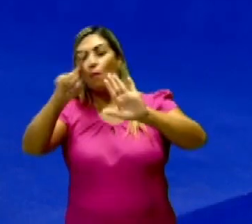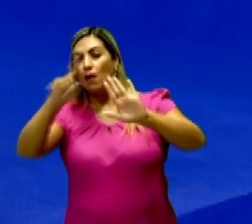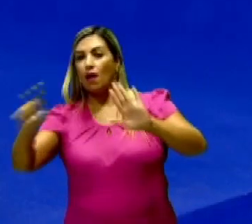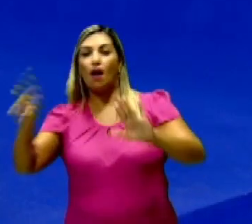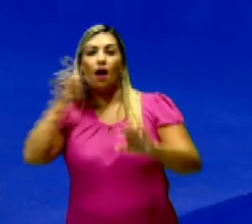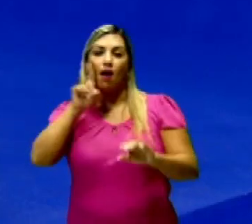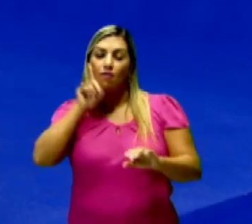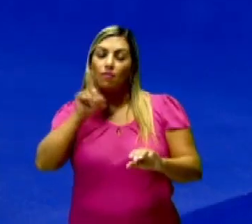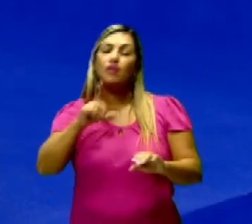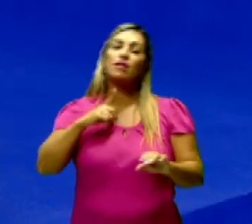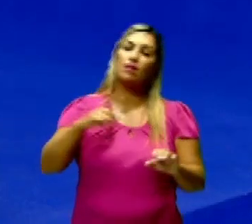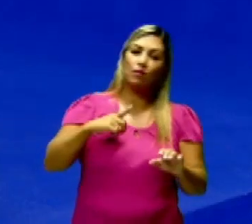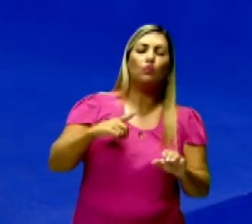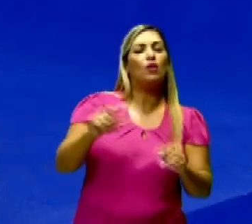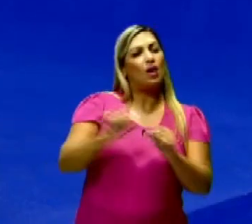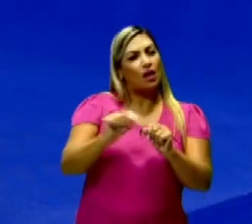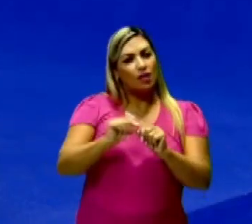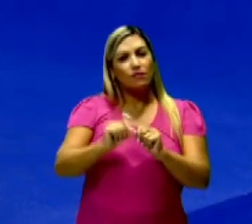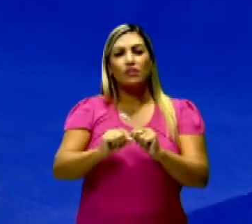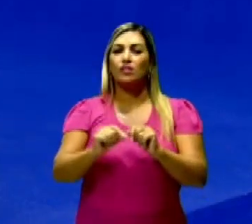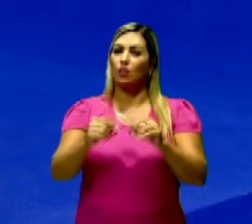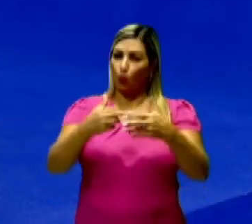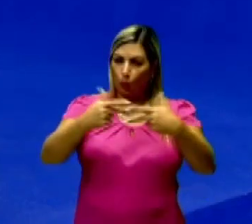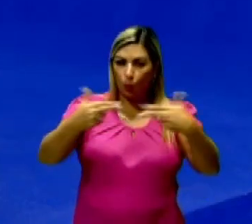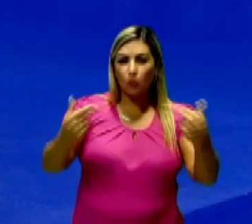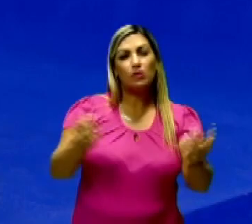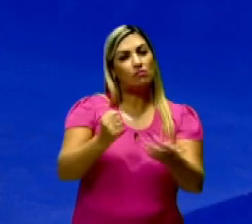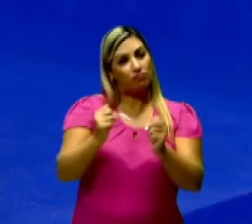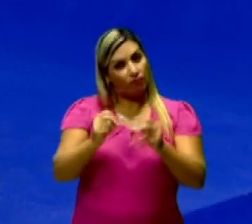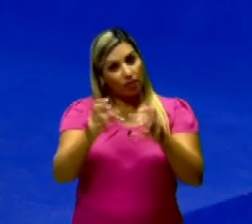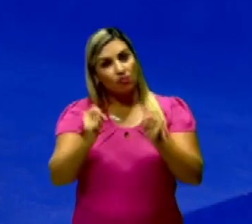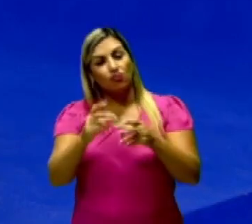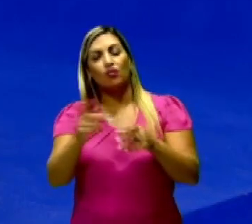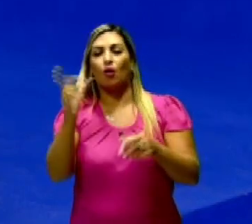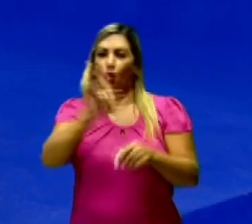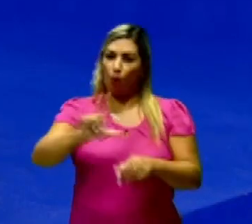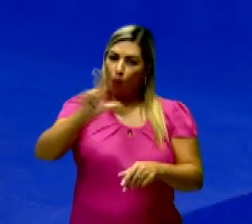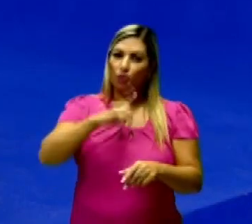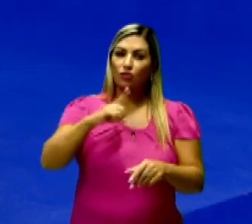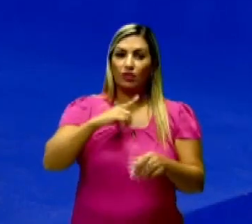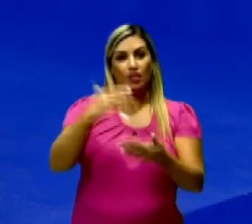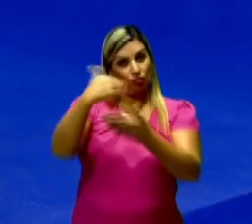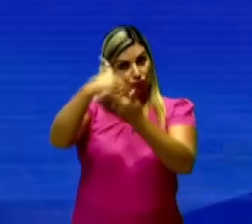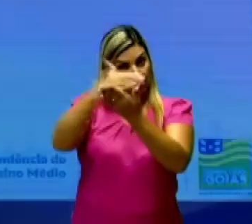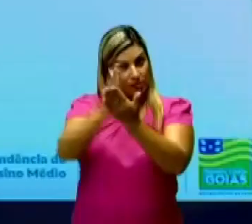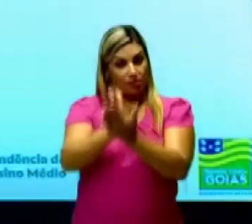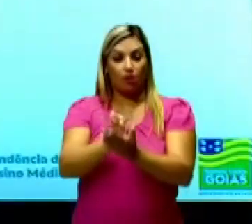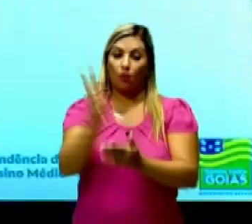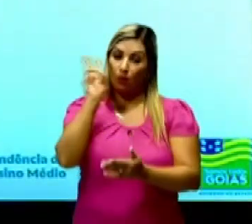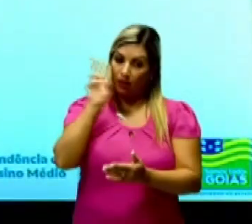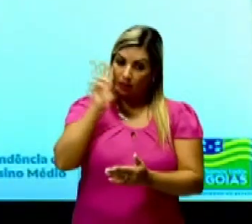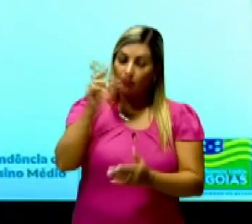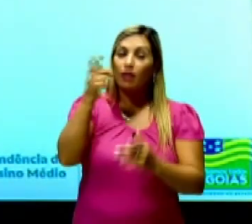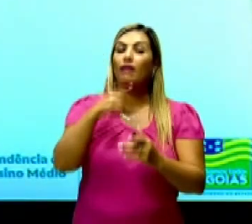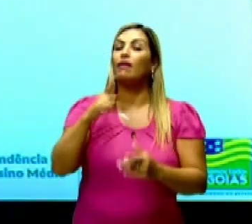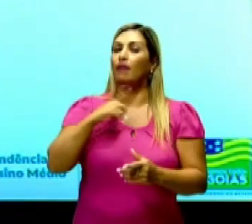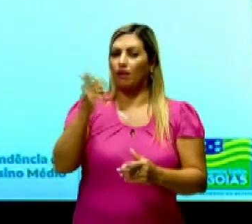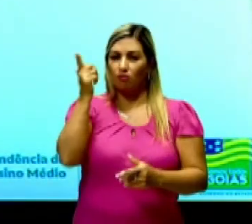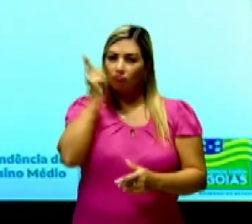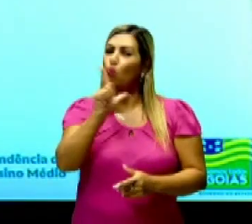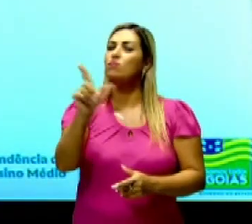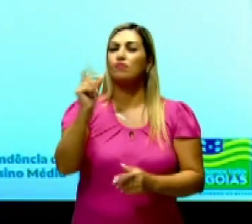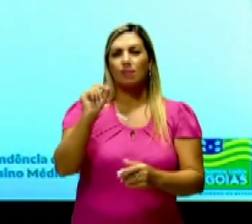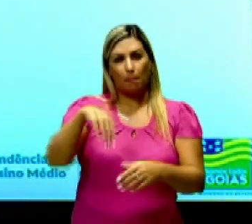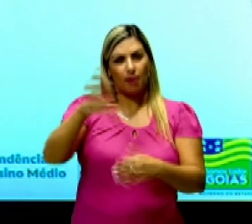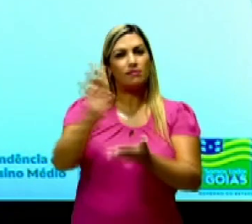eles produziam ali produtos manufaturados. Depois, é claro, tem uma certa distribuição. Lembrando que quem se beneficiava